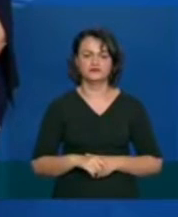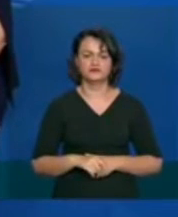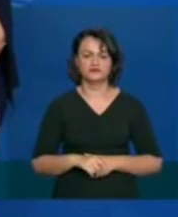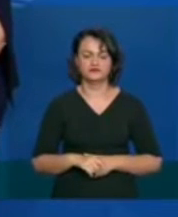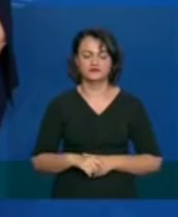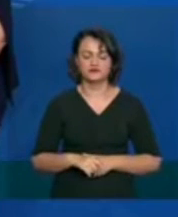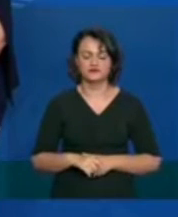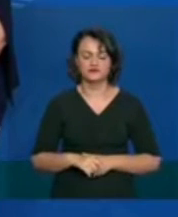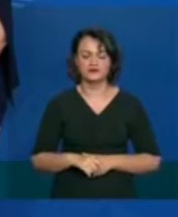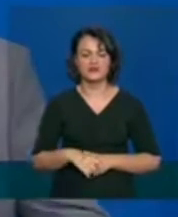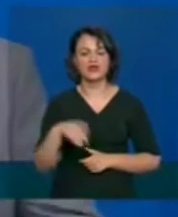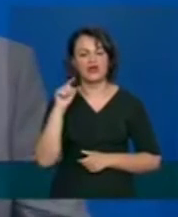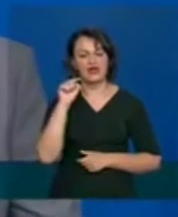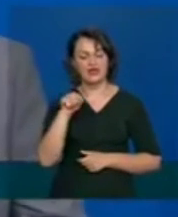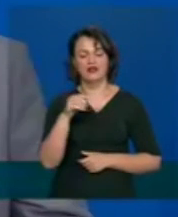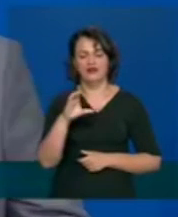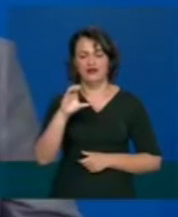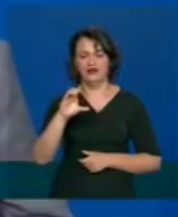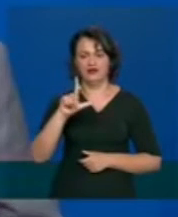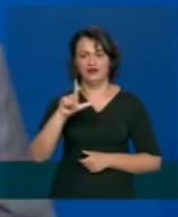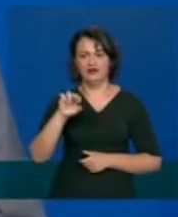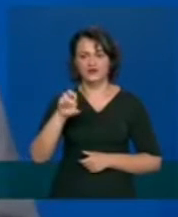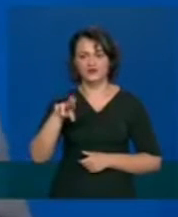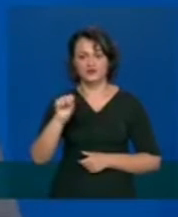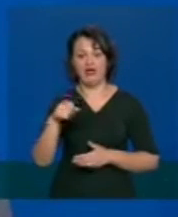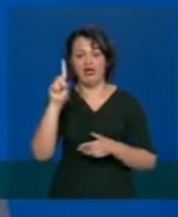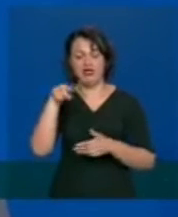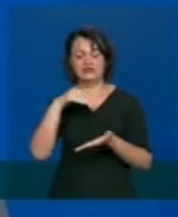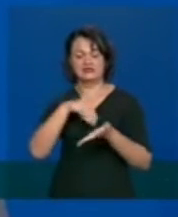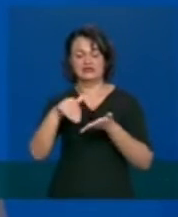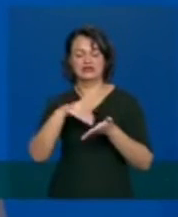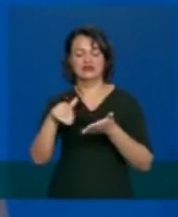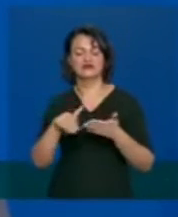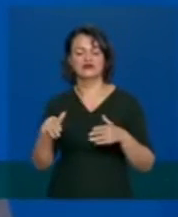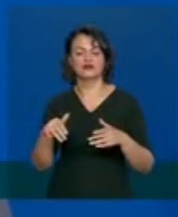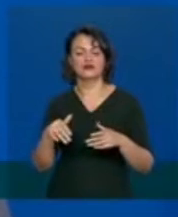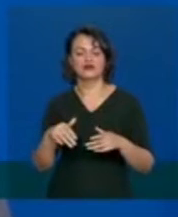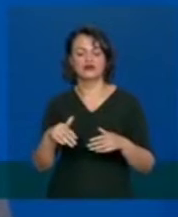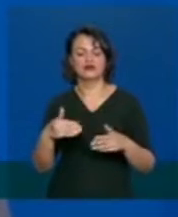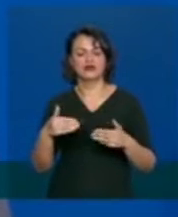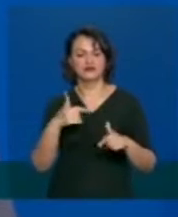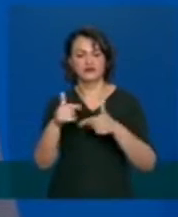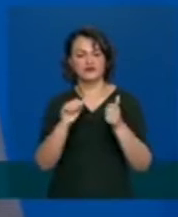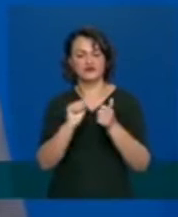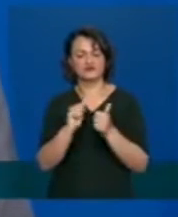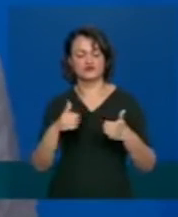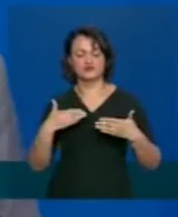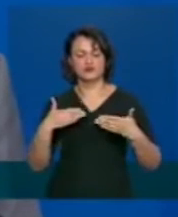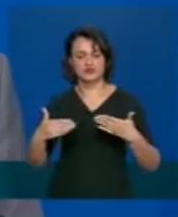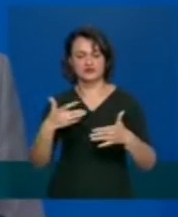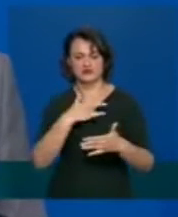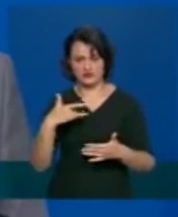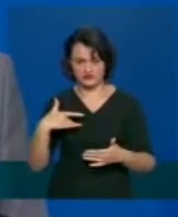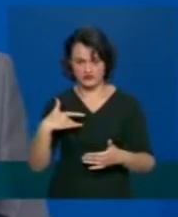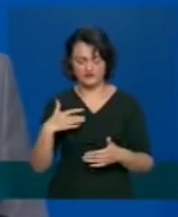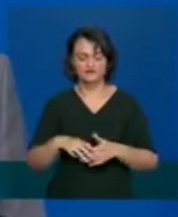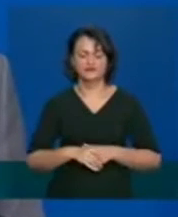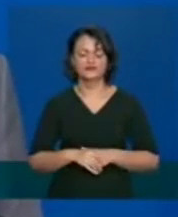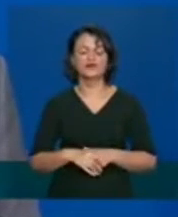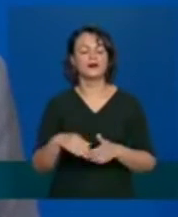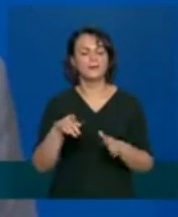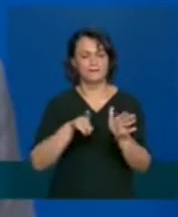a doutora Cleusa é secretária substituta da Secretaria de Atenção Especializada da Saúde do Ministério da Saúde doutora Cleusa